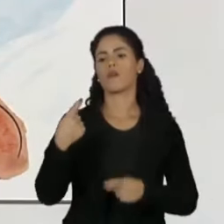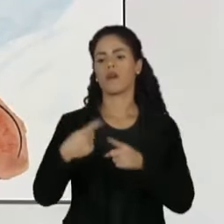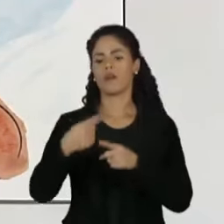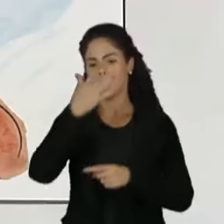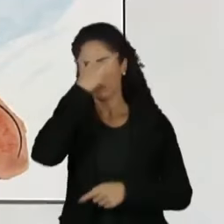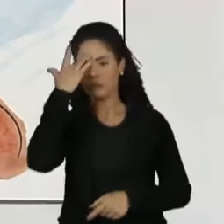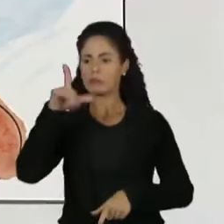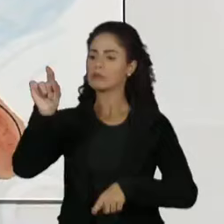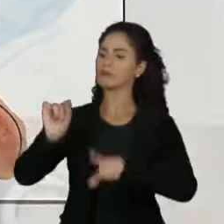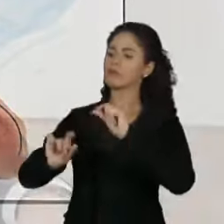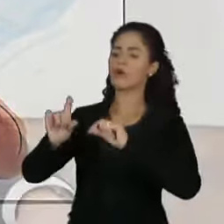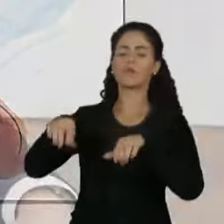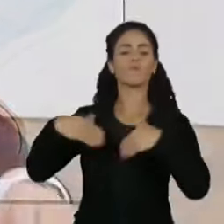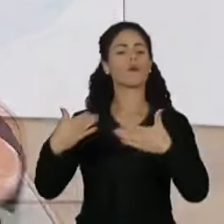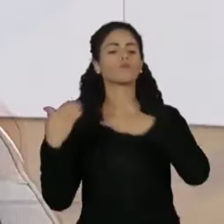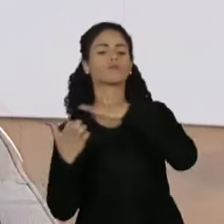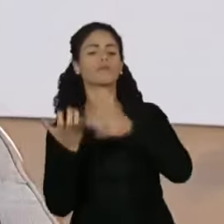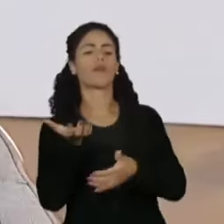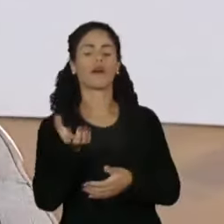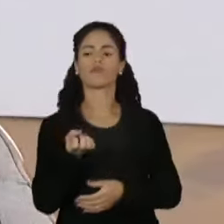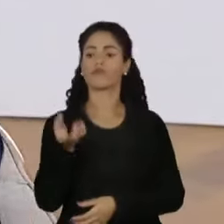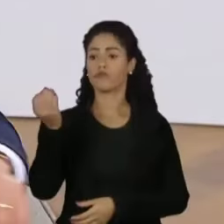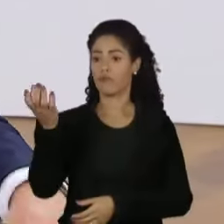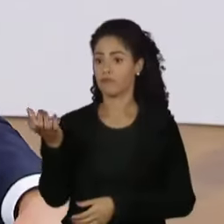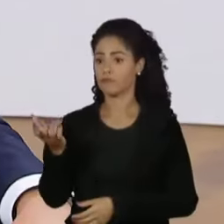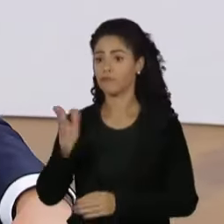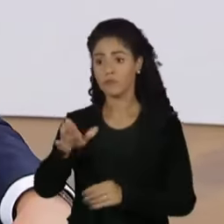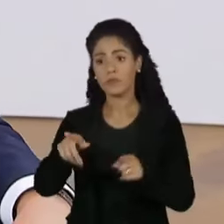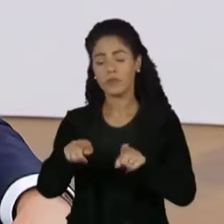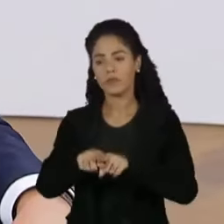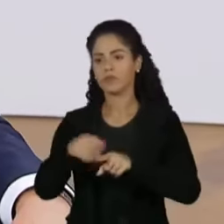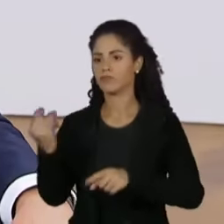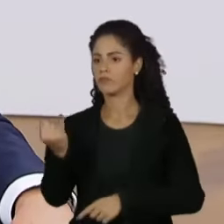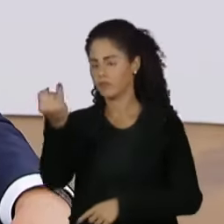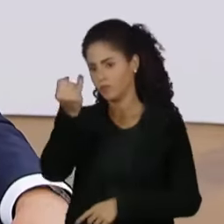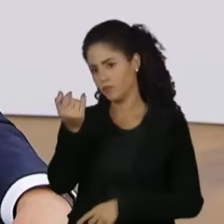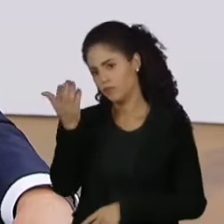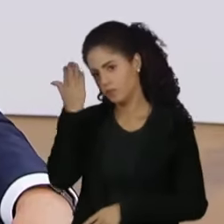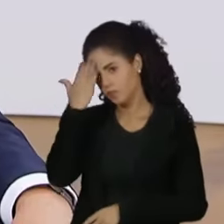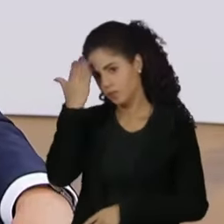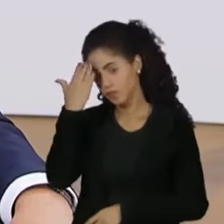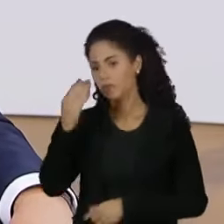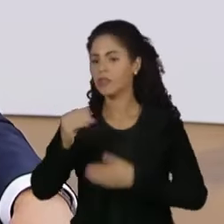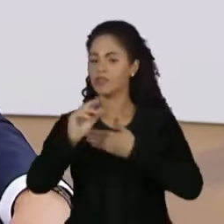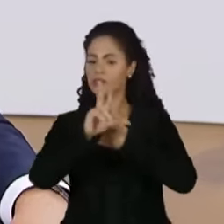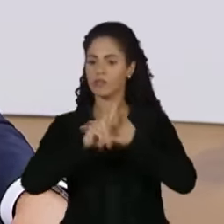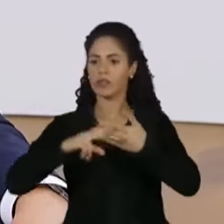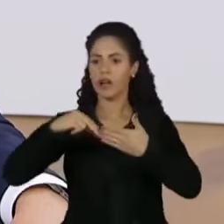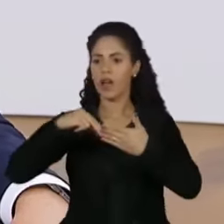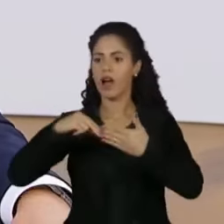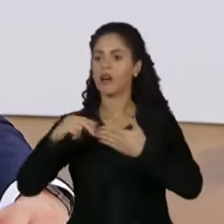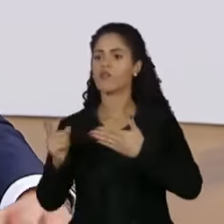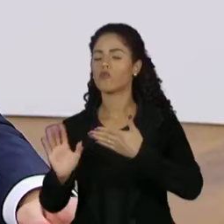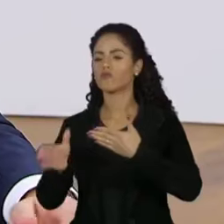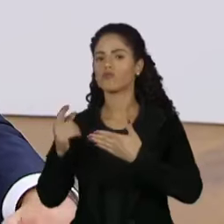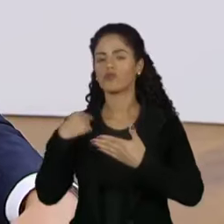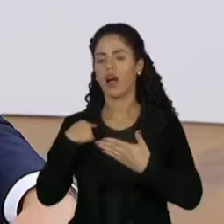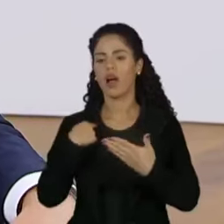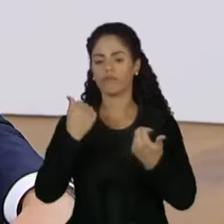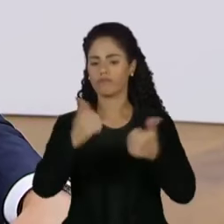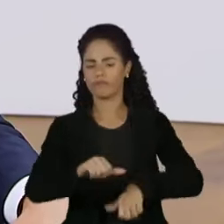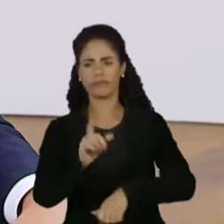saudável para o país. Segundo, é importante registrar que a própria Gol já negou essa